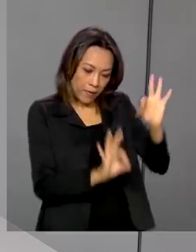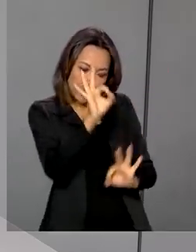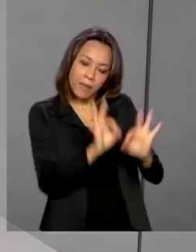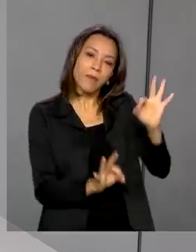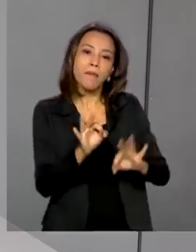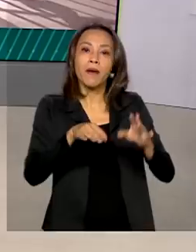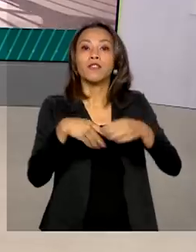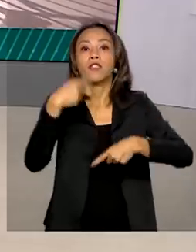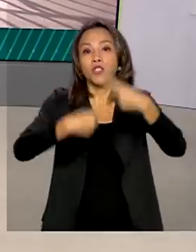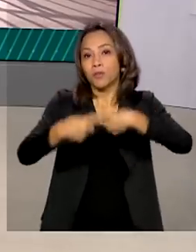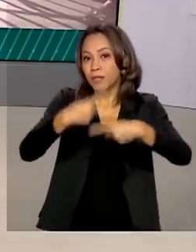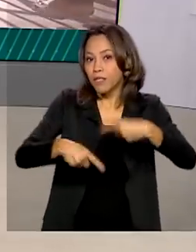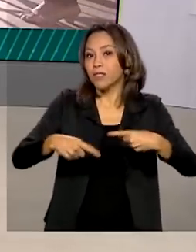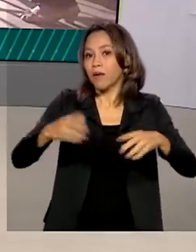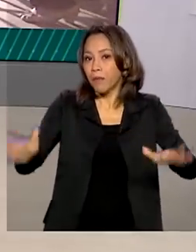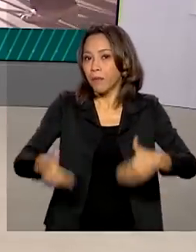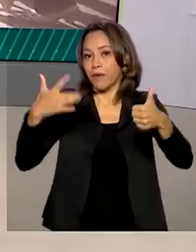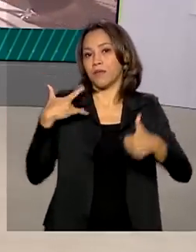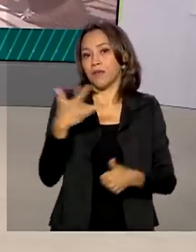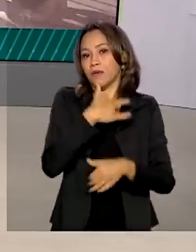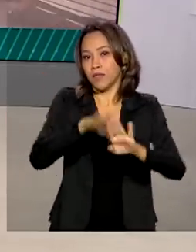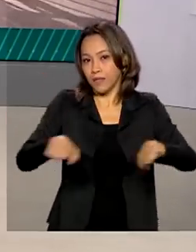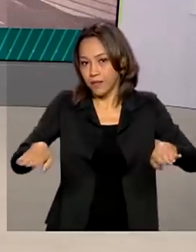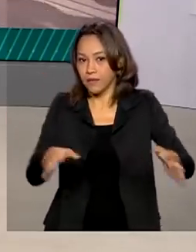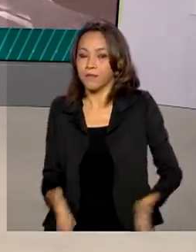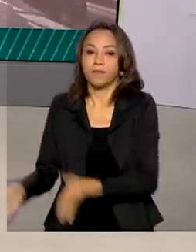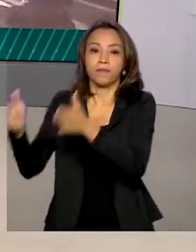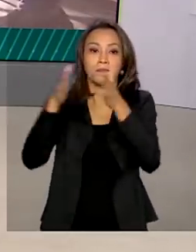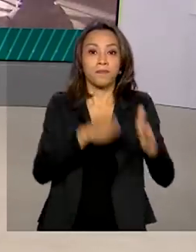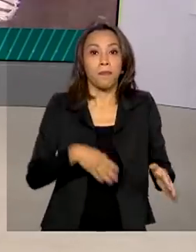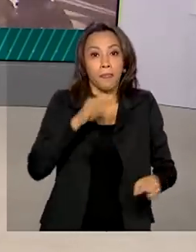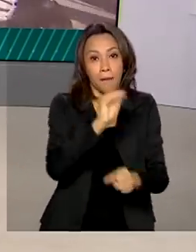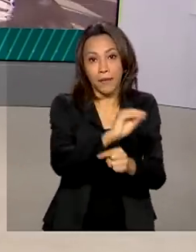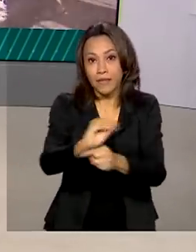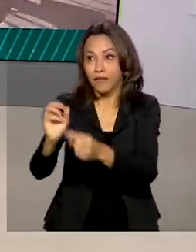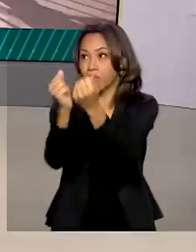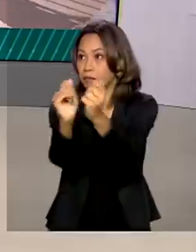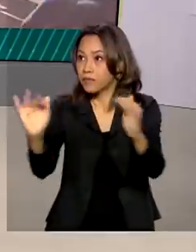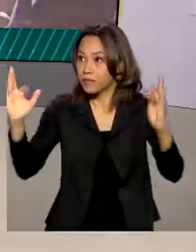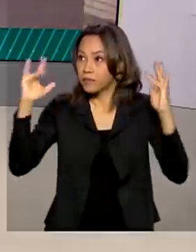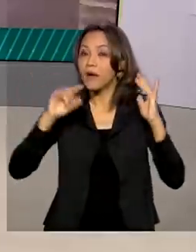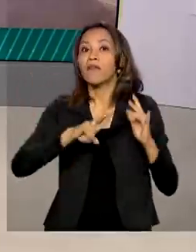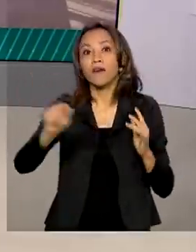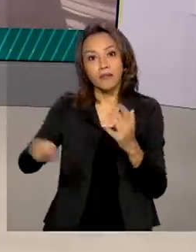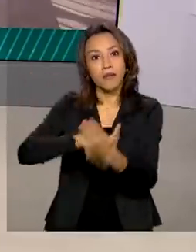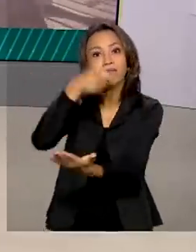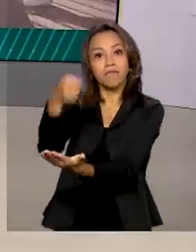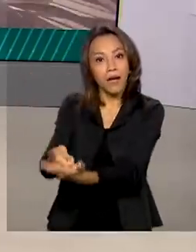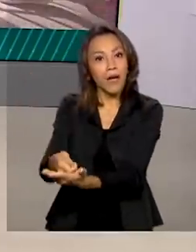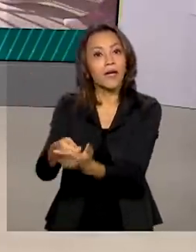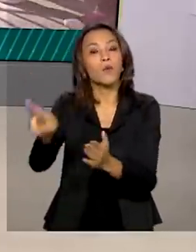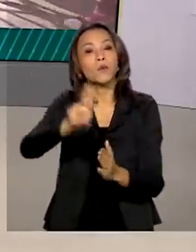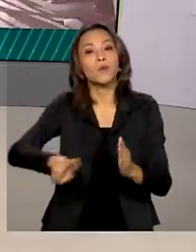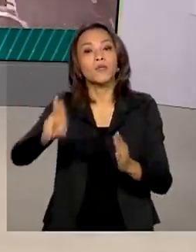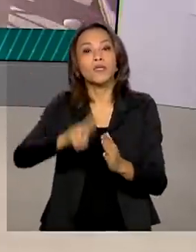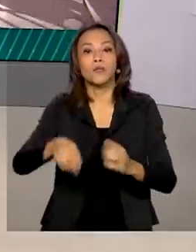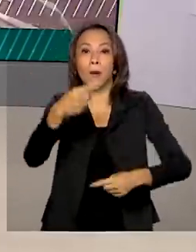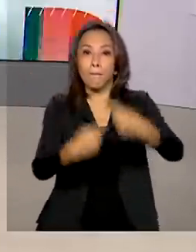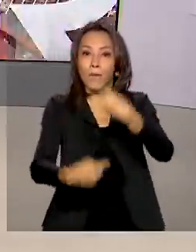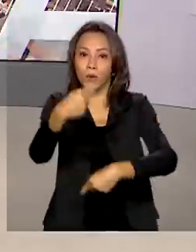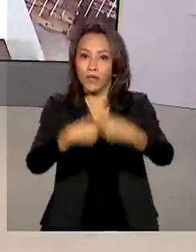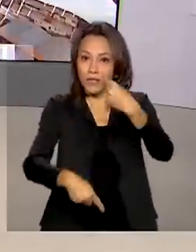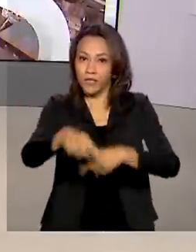brasileiras. A preservação do meio ambiente vai ser remunerada por meio da Política Nacional de Pagamento de